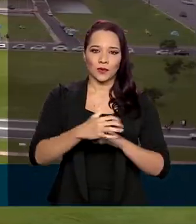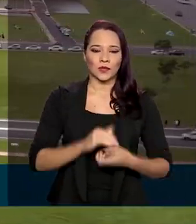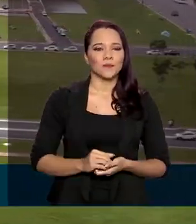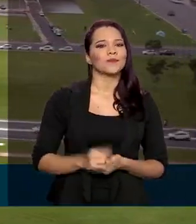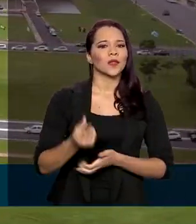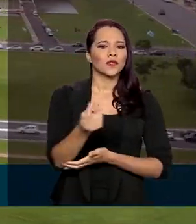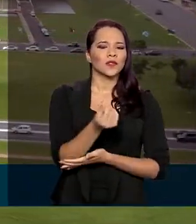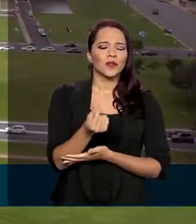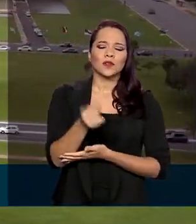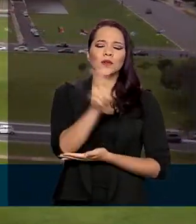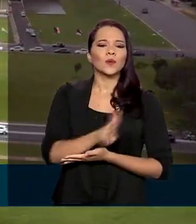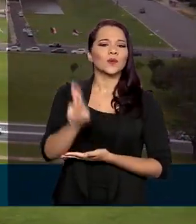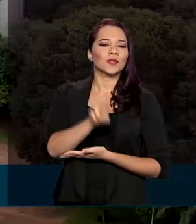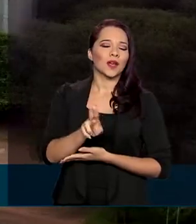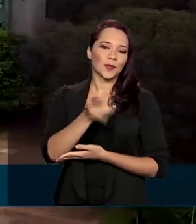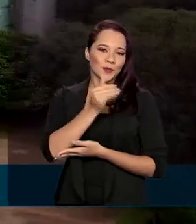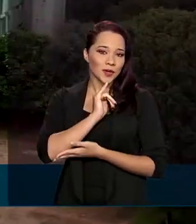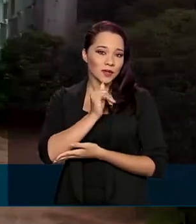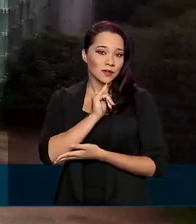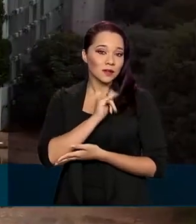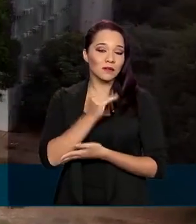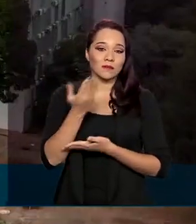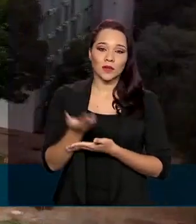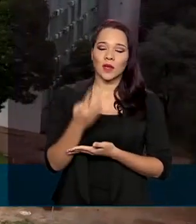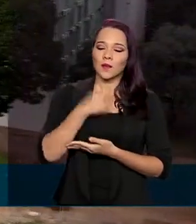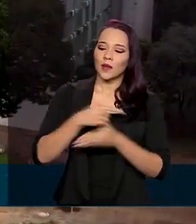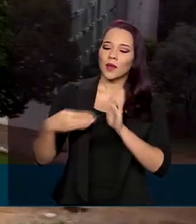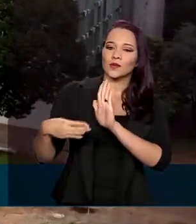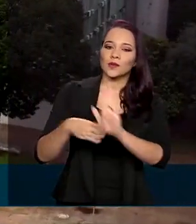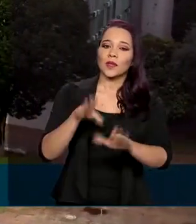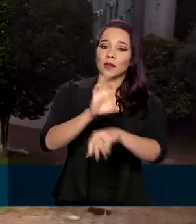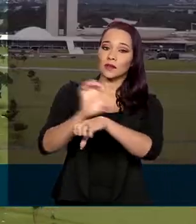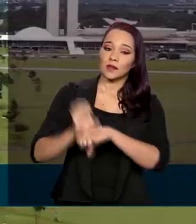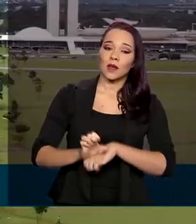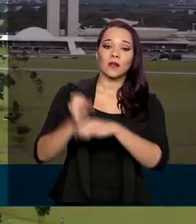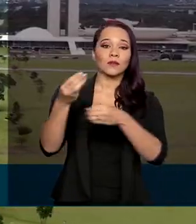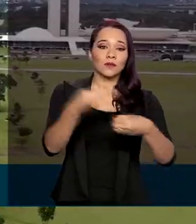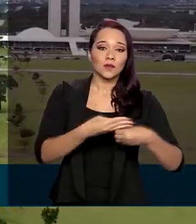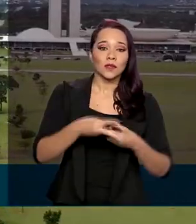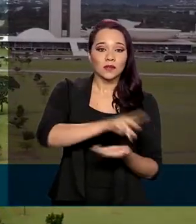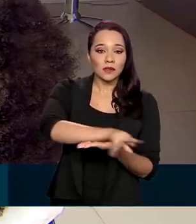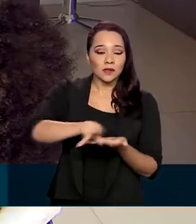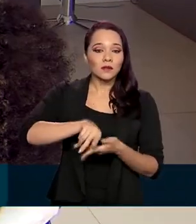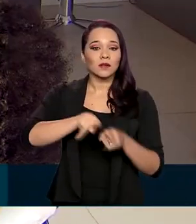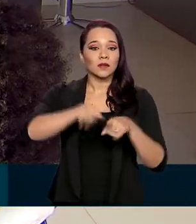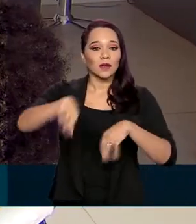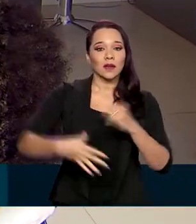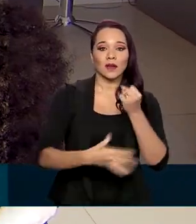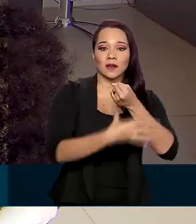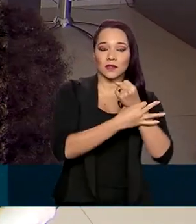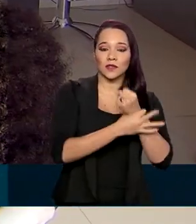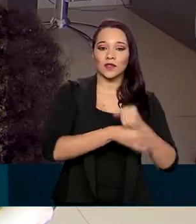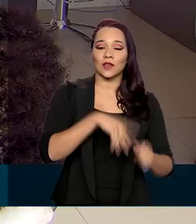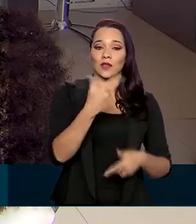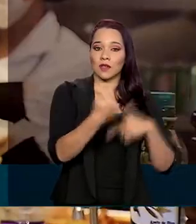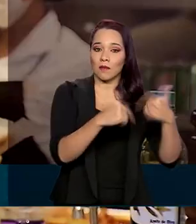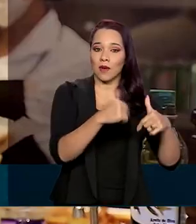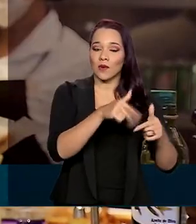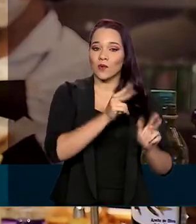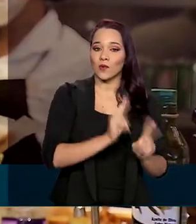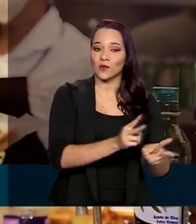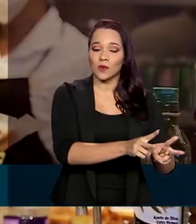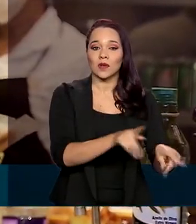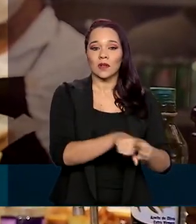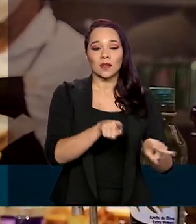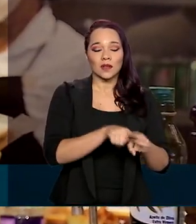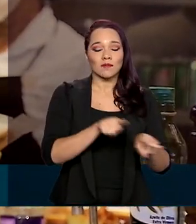Dinheiro que vem sendo usado, por exemplo, para socorrer estados e municípios, garantir a manutenção dos empregos e a